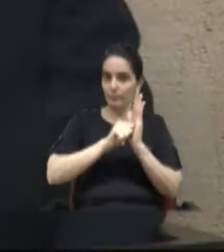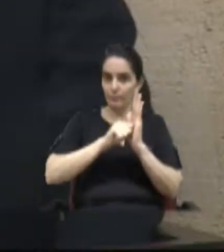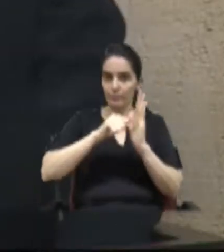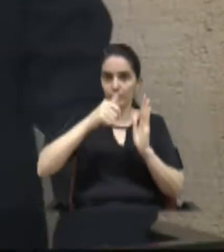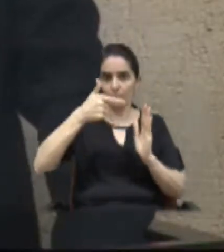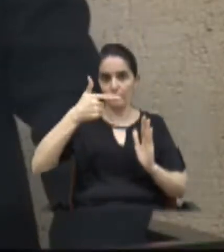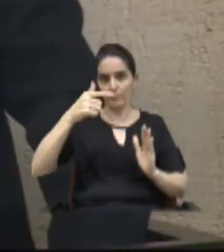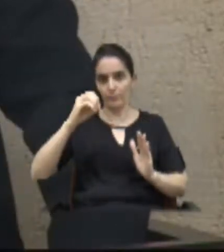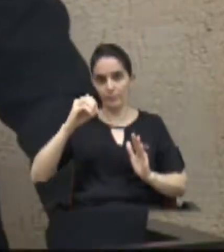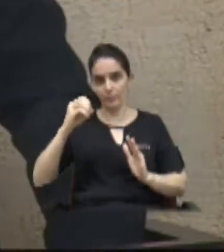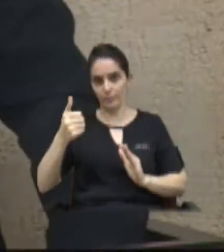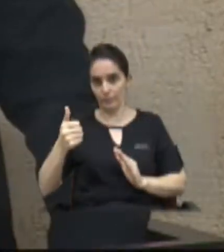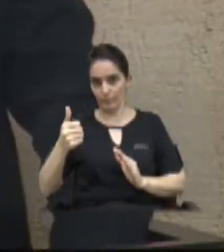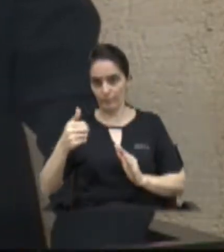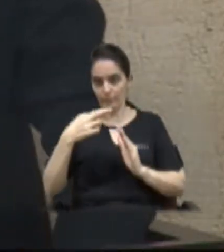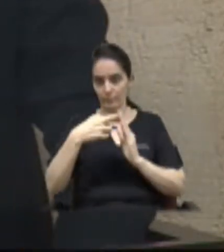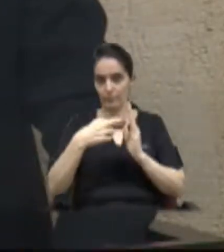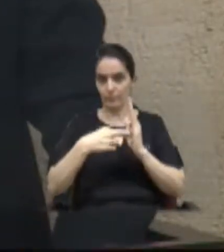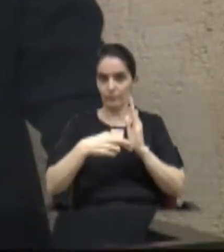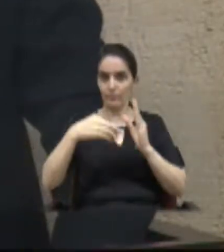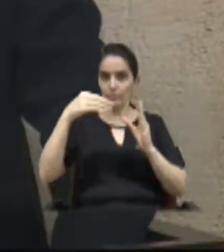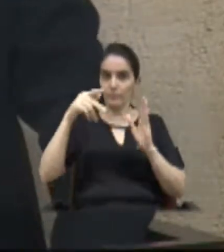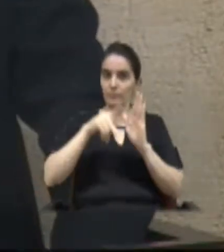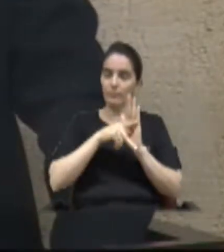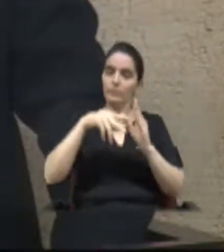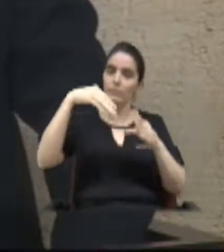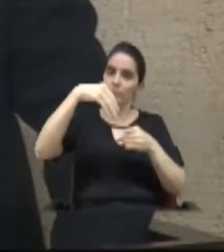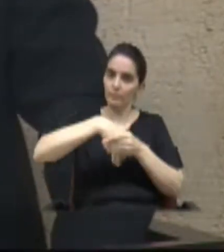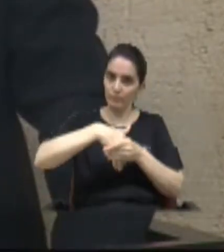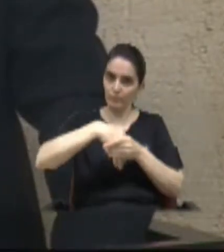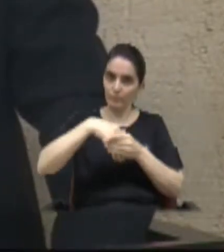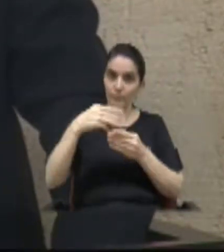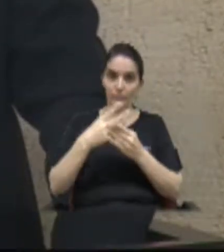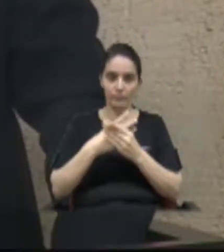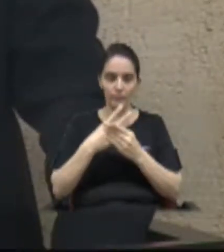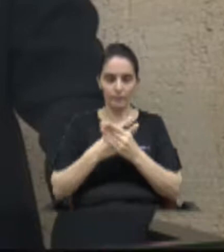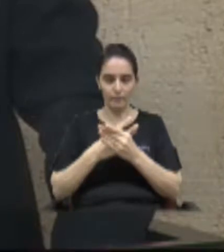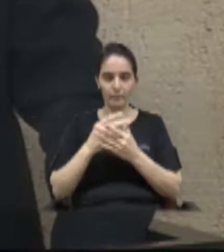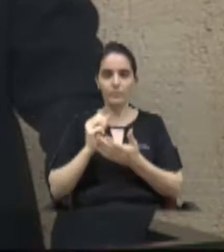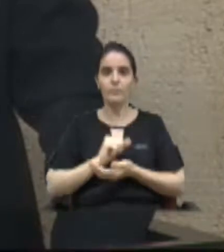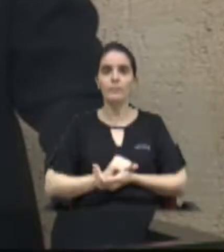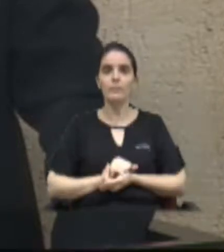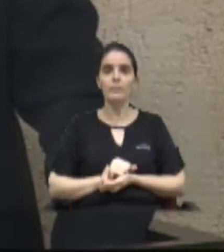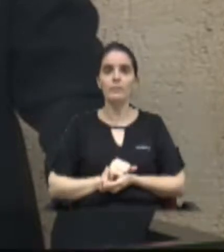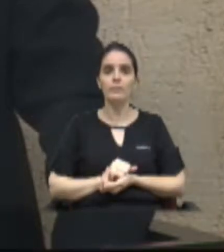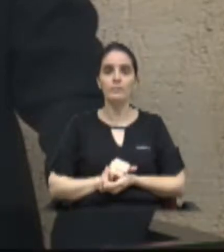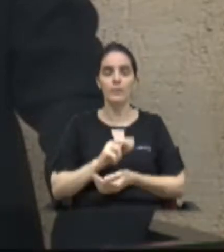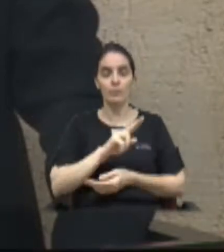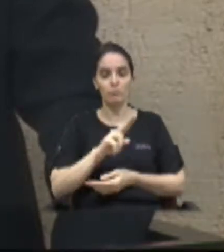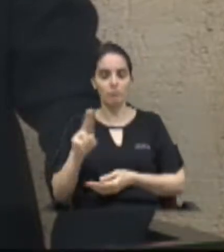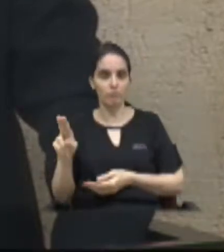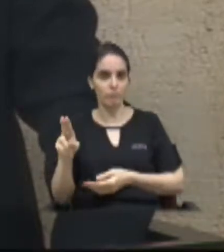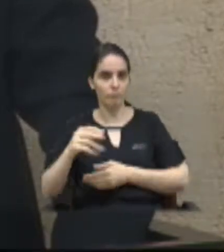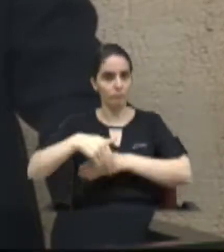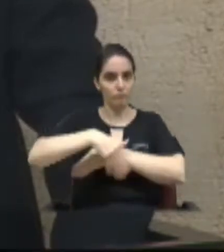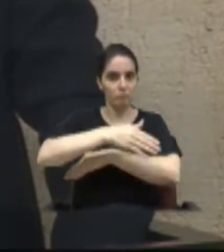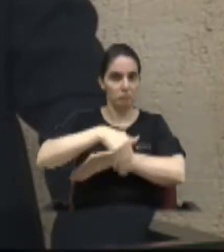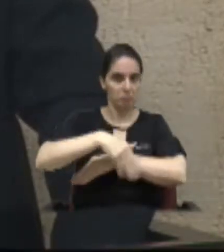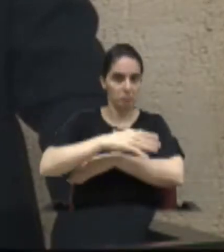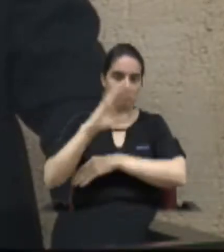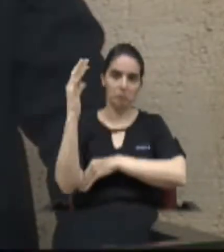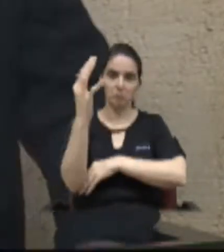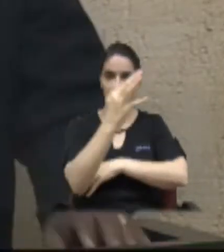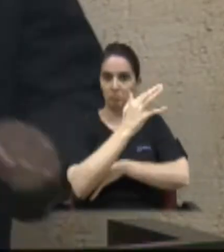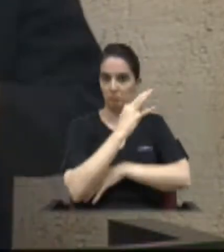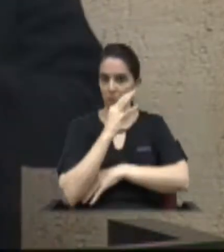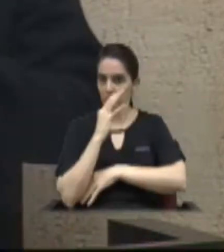de seu regimento interno. Em síntese, a nomeação de praças logradouros públicos nada mais é que